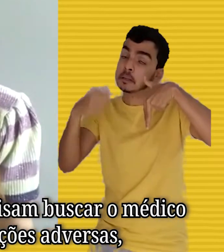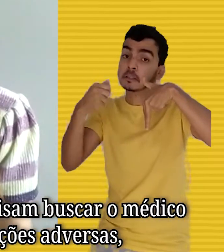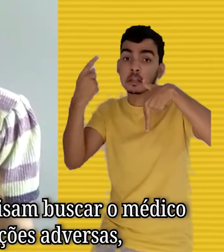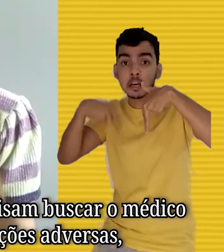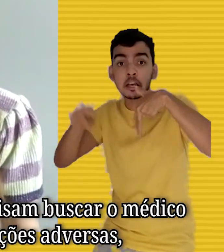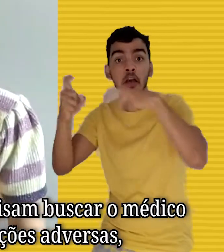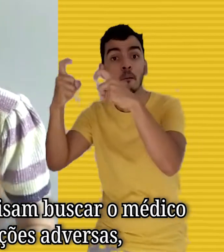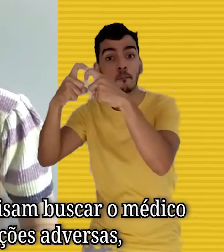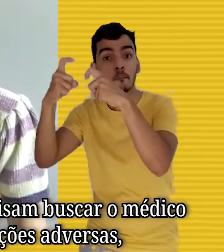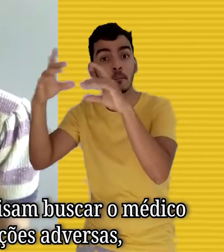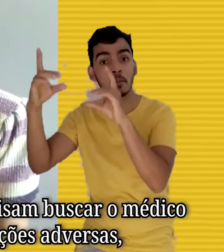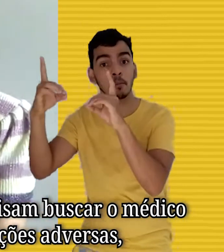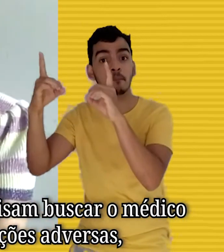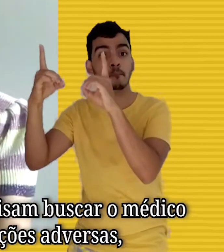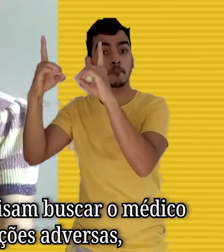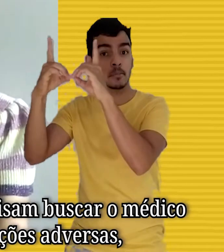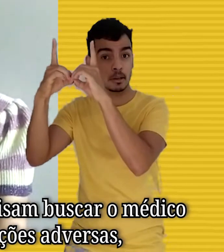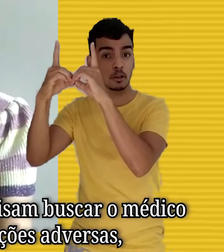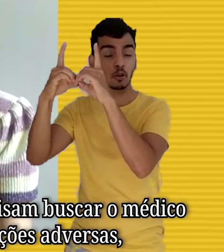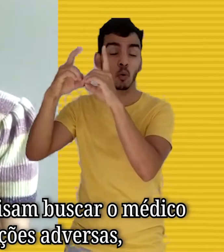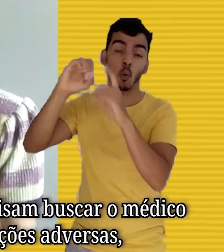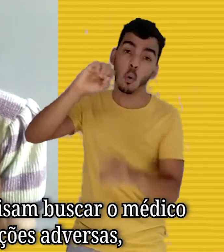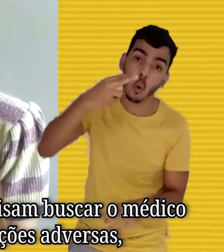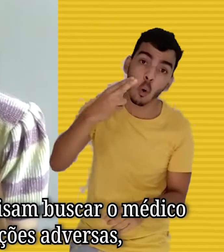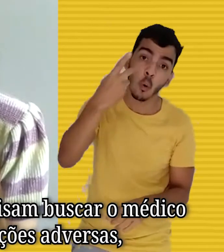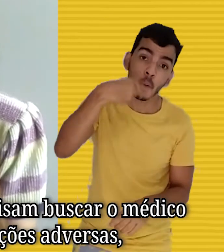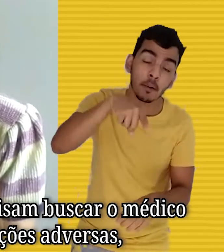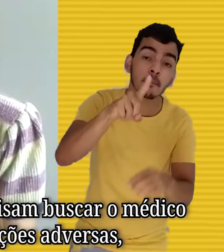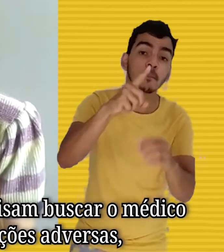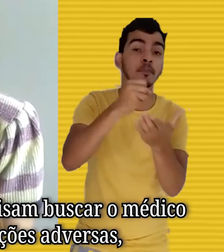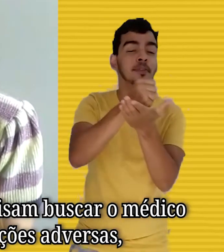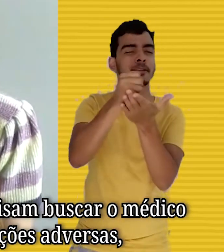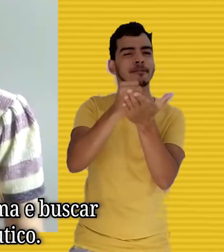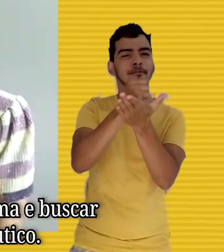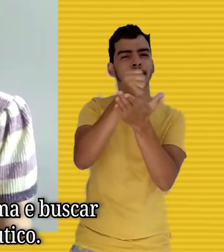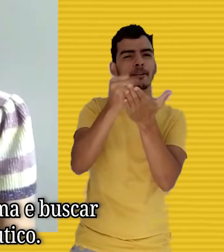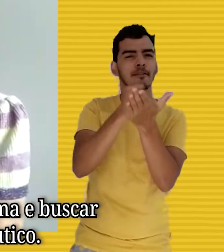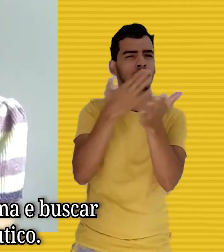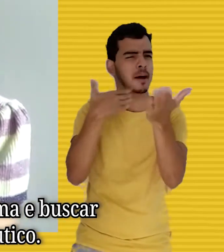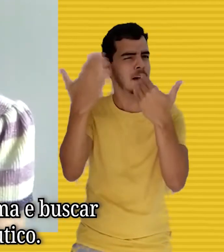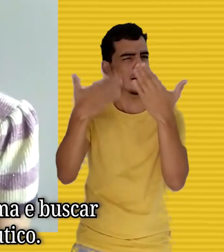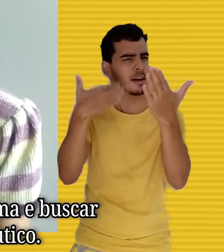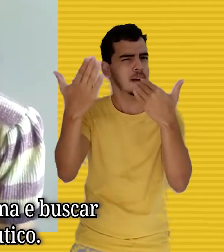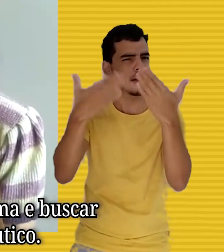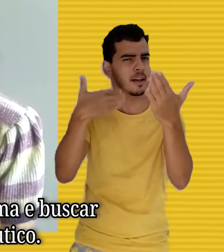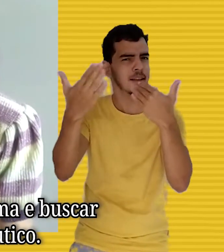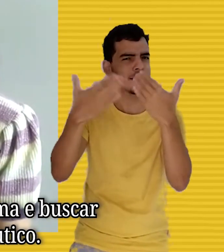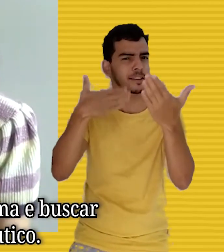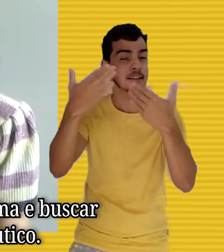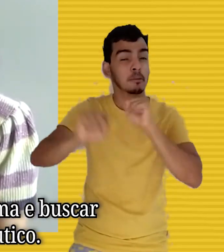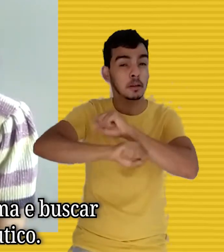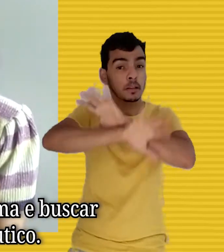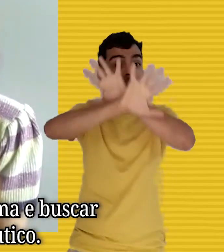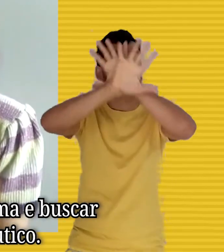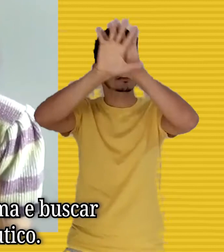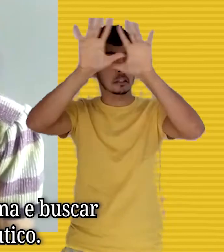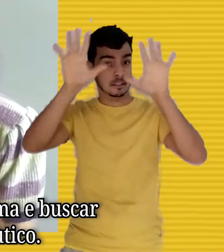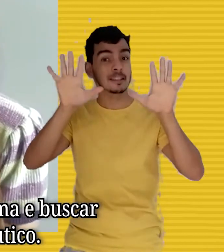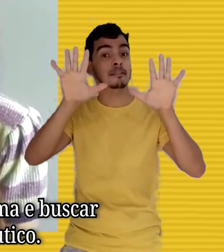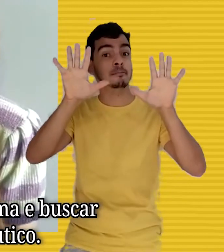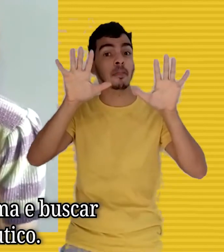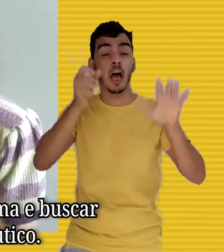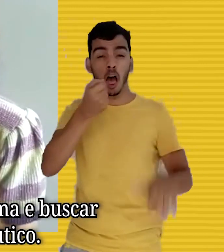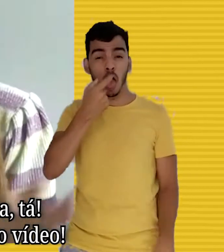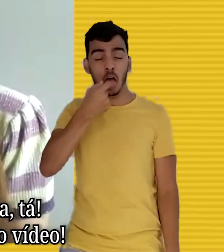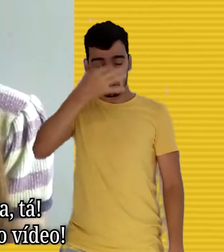médico presbitor em caso de algumas reações adversas. Ou ir até a farmácia mais próxima e buscar a orientação